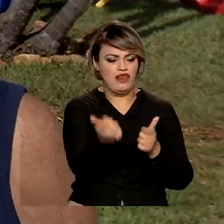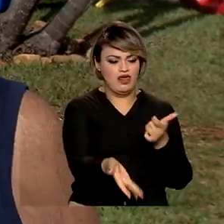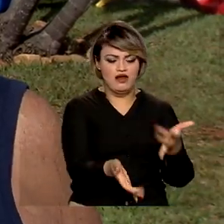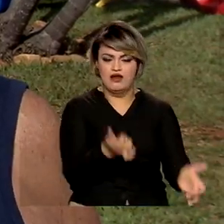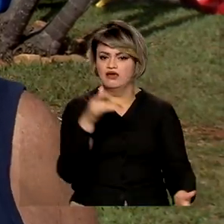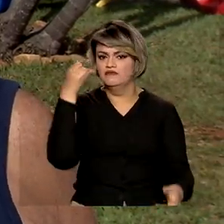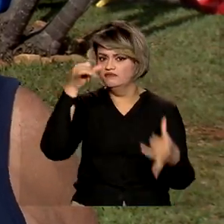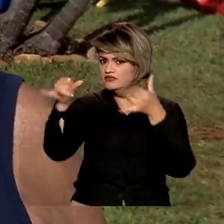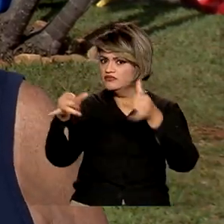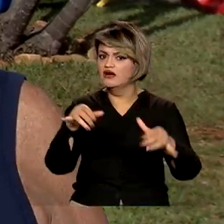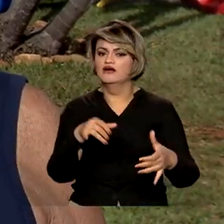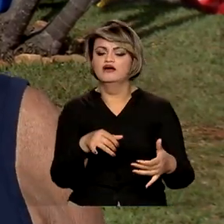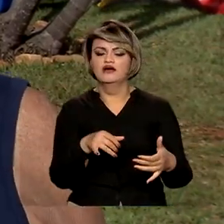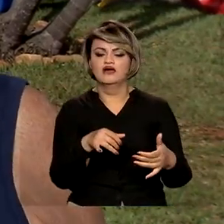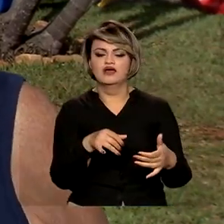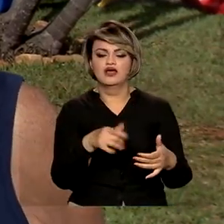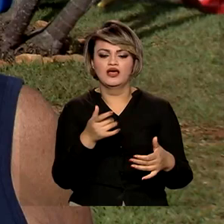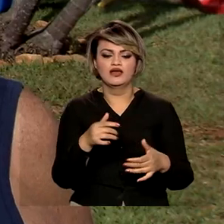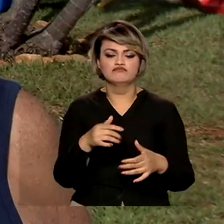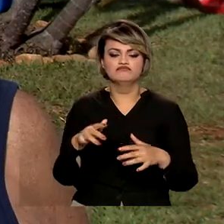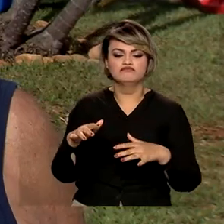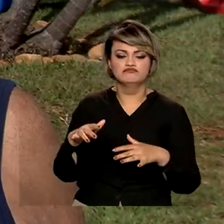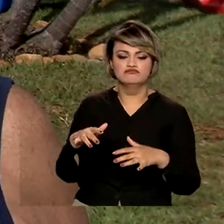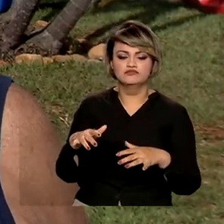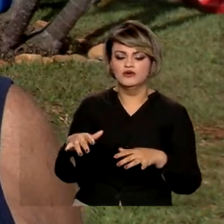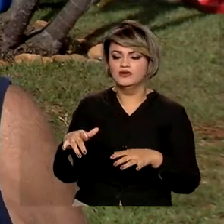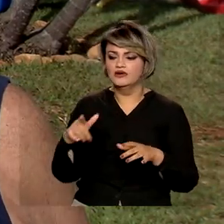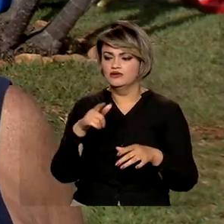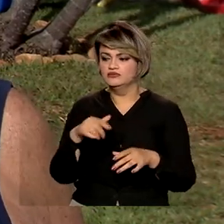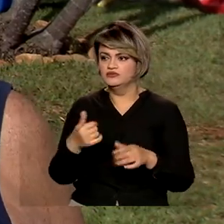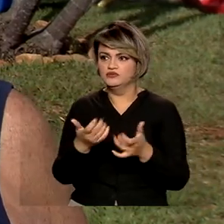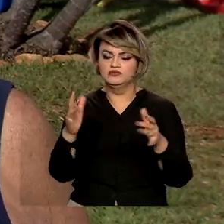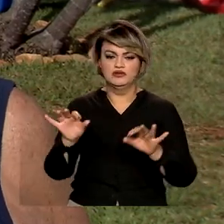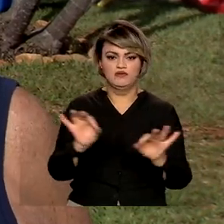água, estar sempre movimentando as coisas que estão expostas.